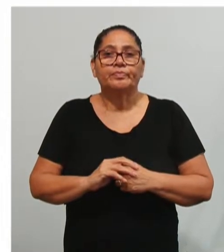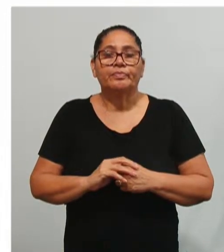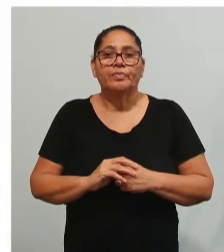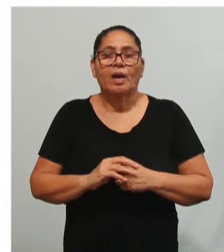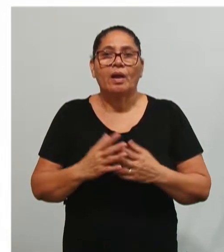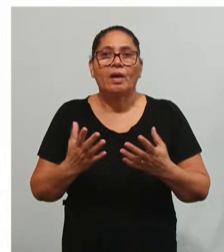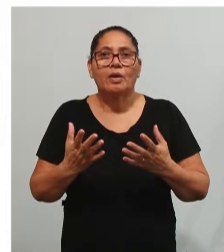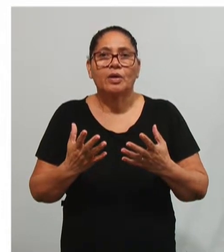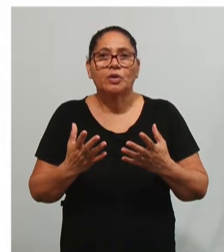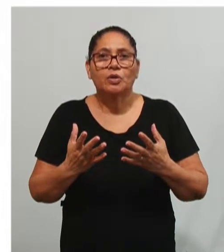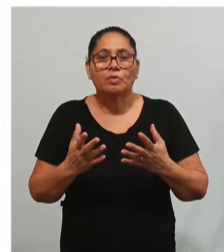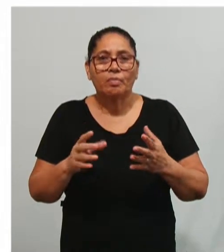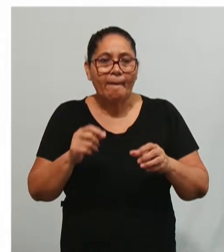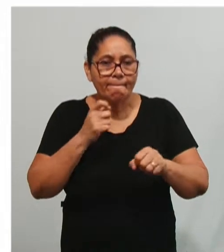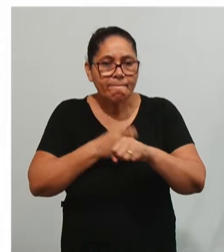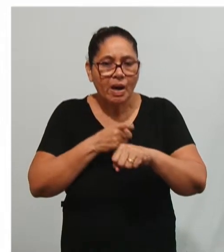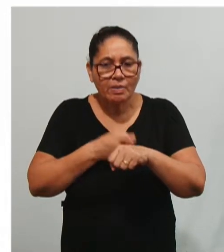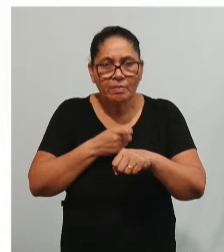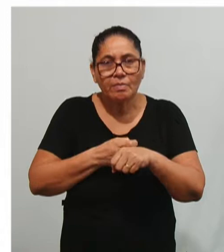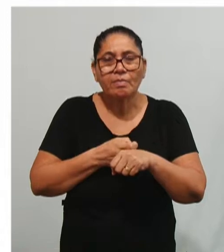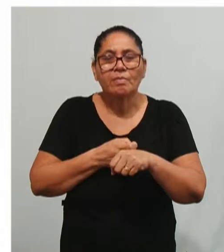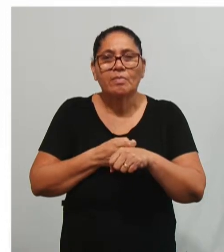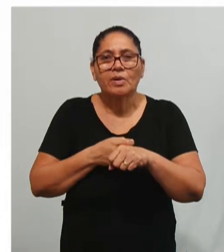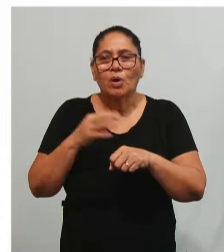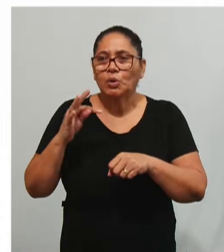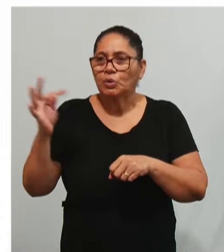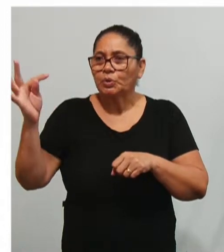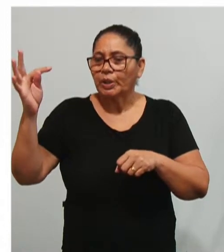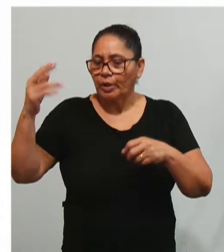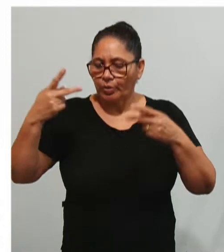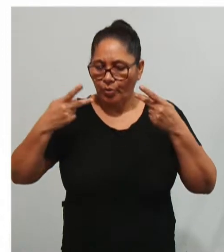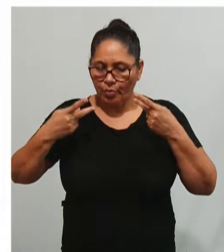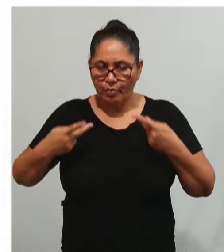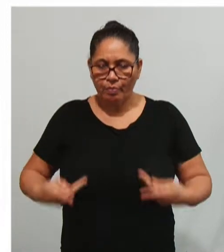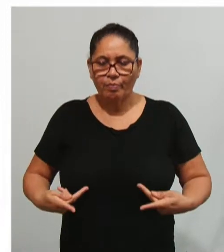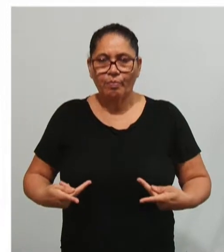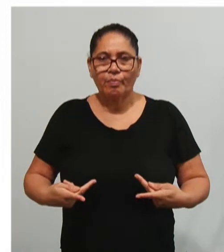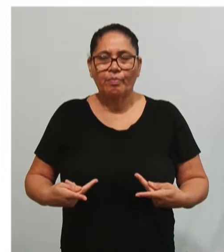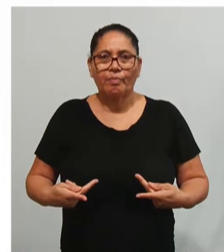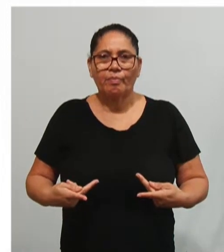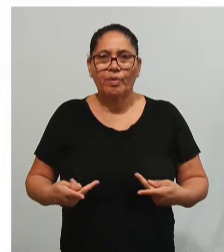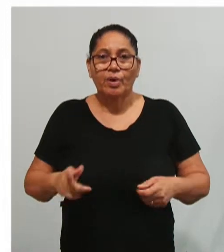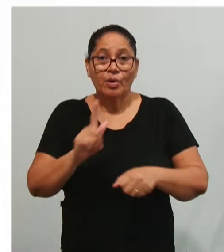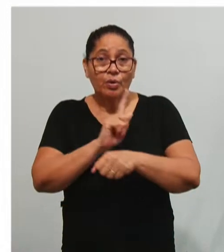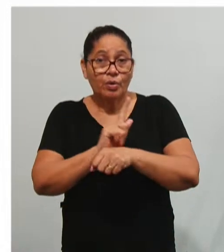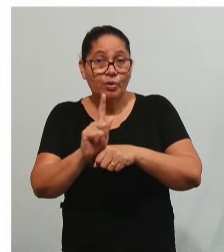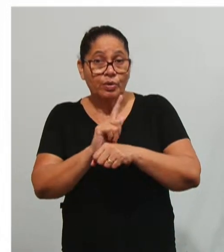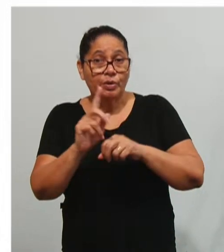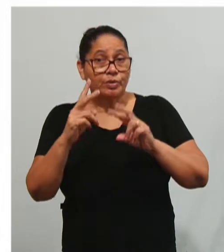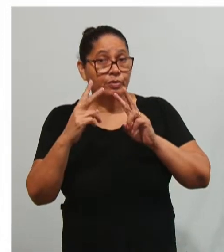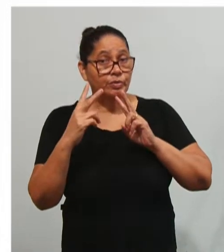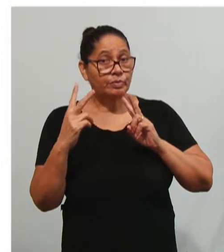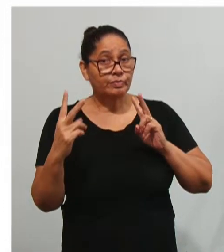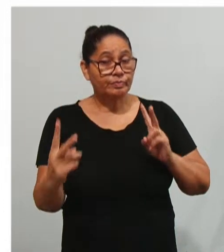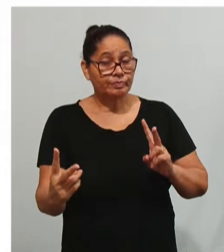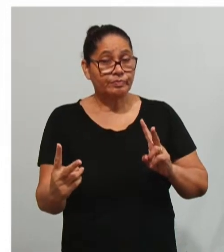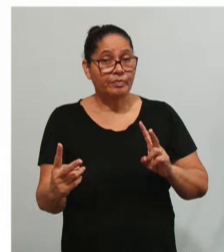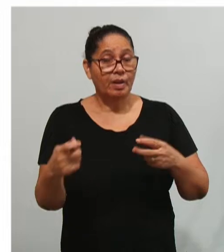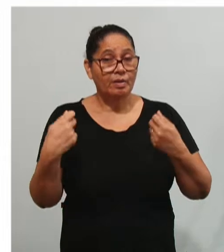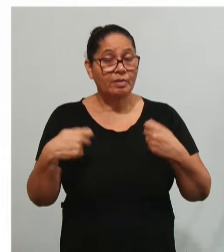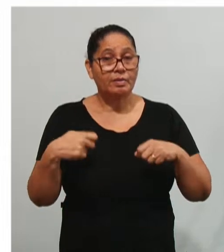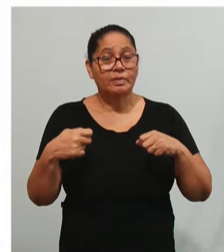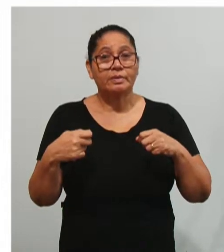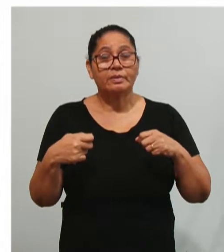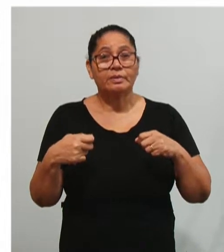físicos, técnicos e ou humanos. Portanto, o gestor em AD ele precisa